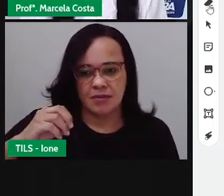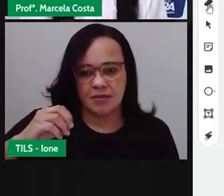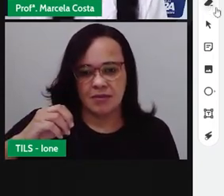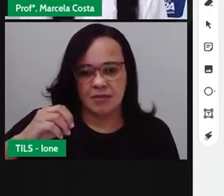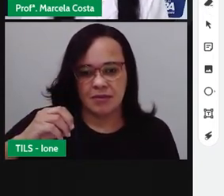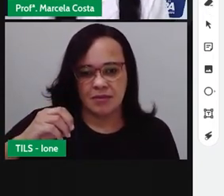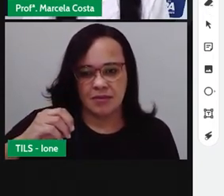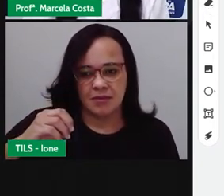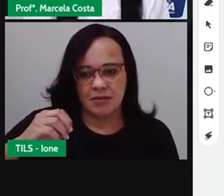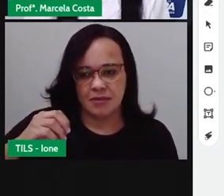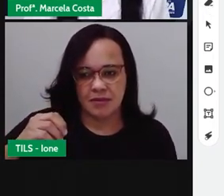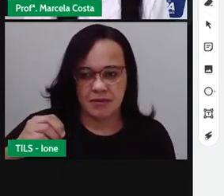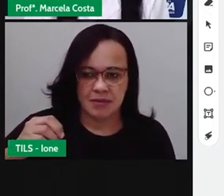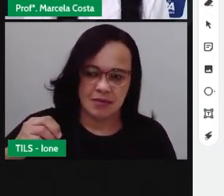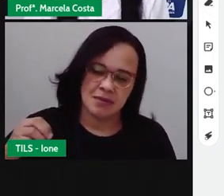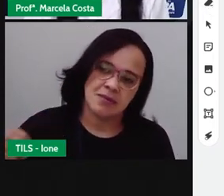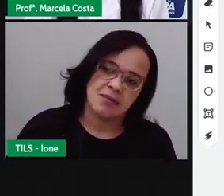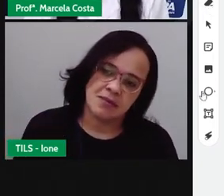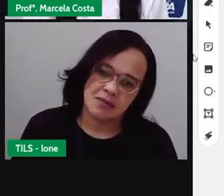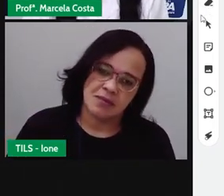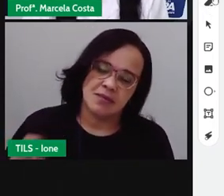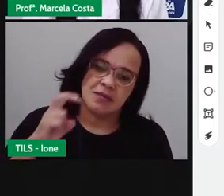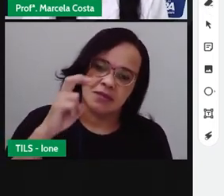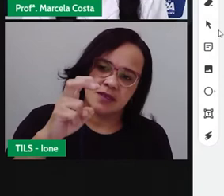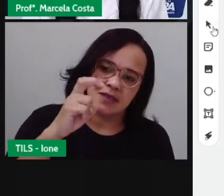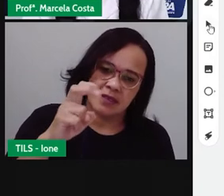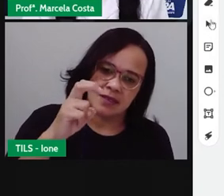Primeiro, vou fazer 5 aqui em cima,